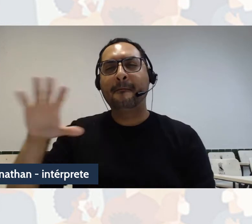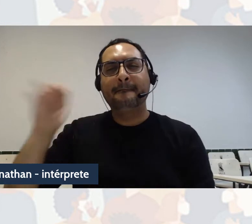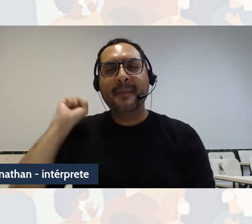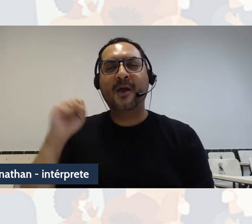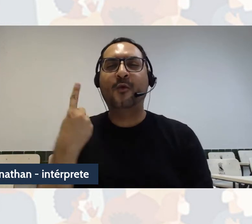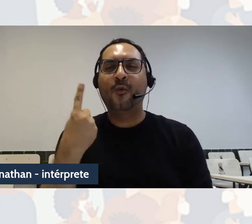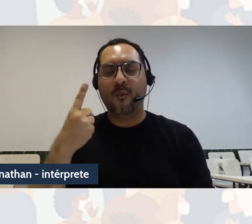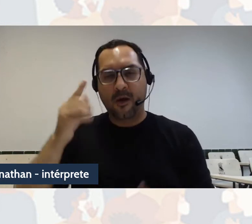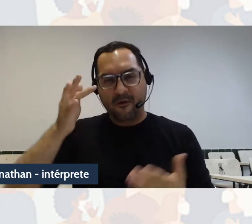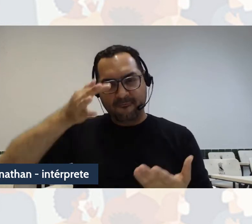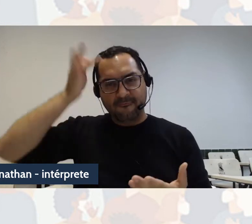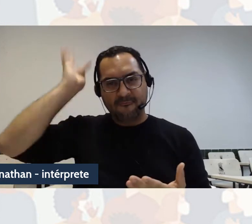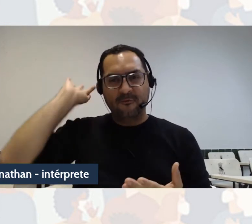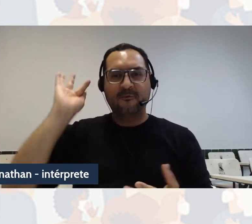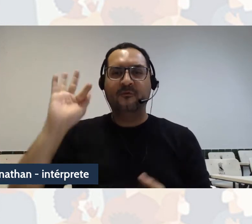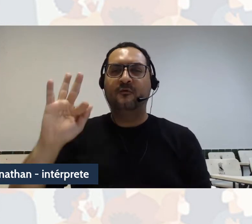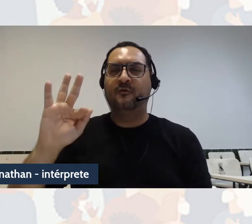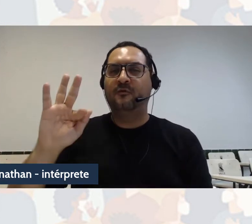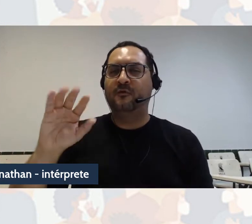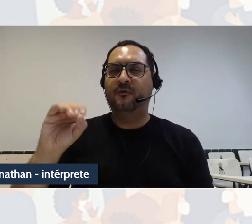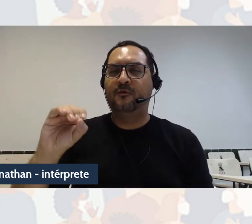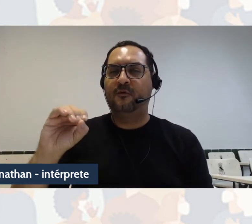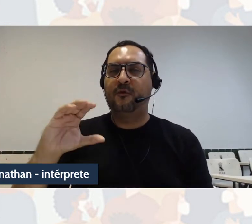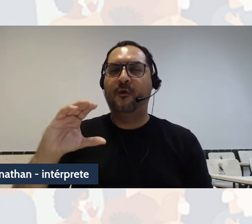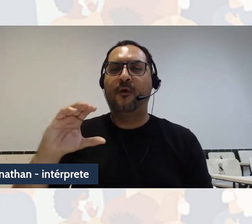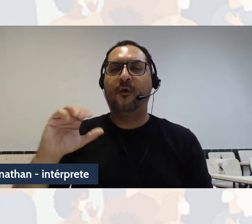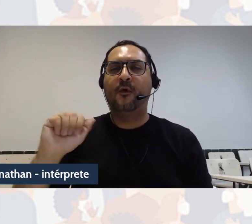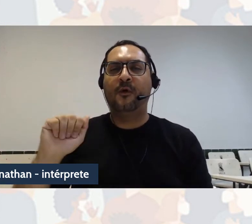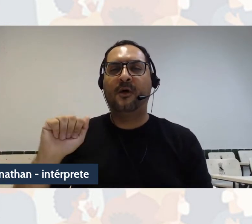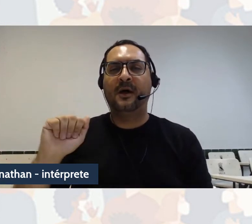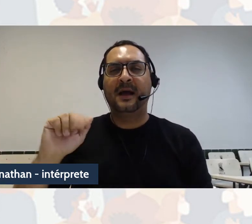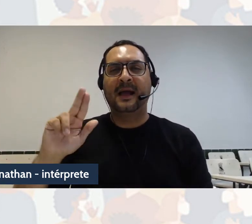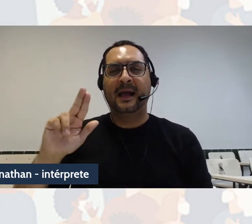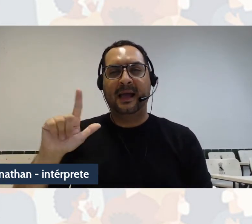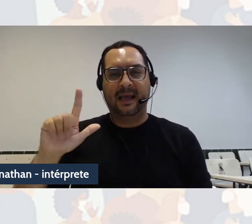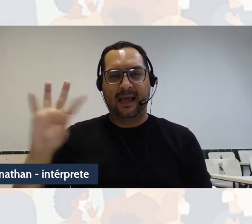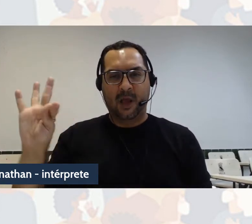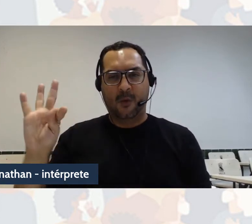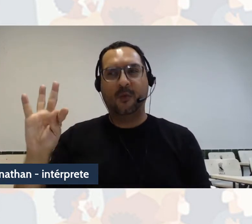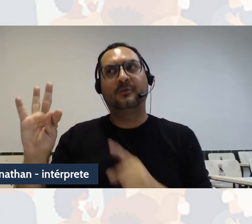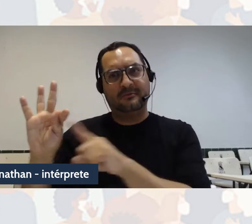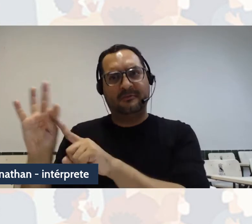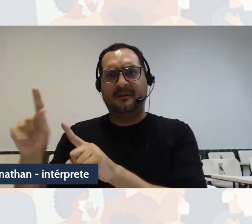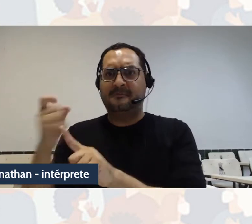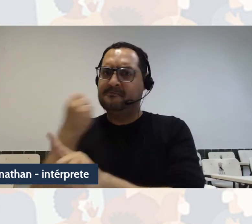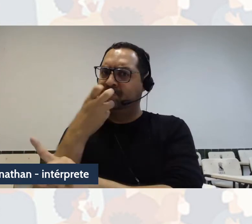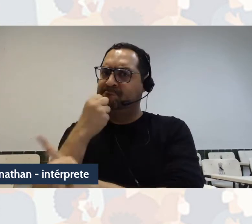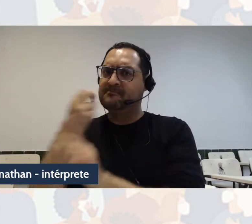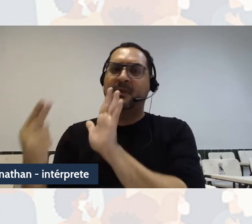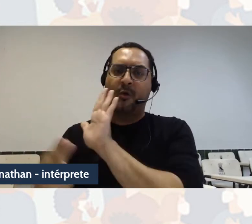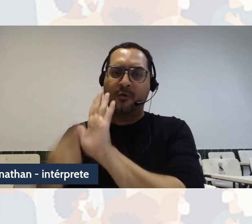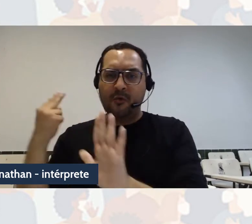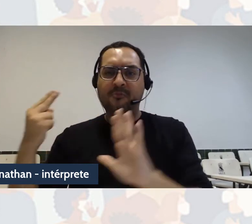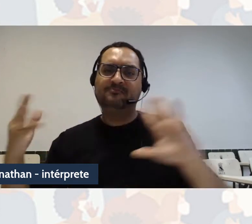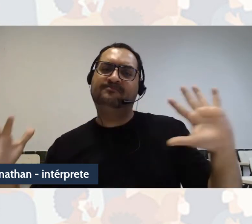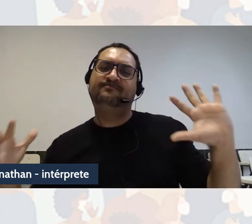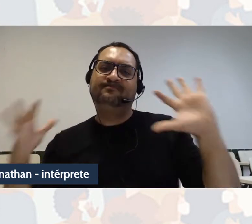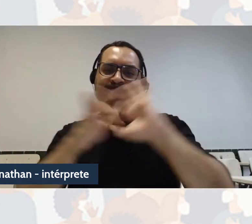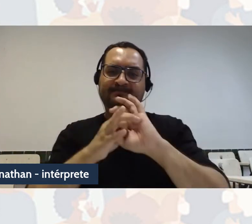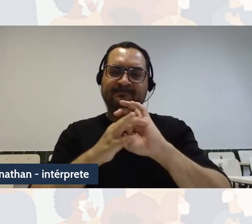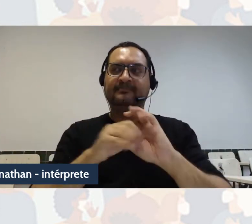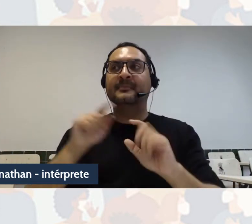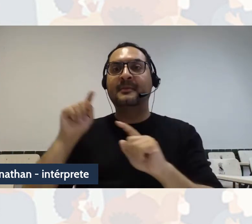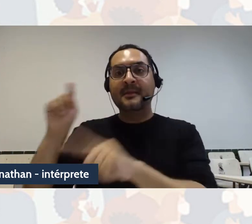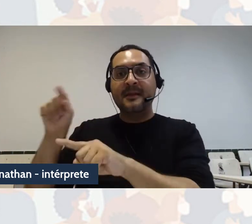problematizar, mas depois eu vou confrontar com algumas questões da perspectiva decolonial, ele coloca que a episteme, ela rege,